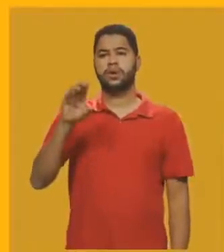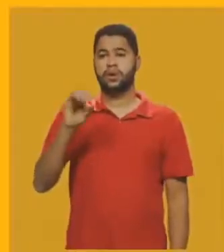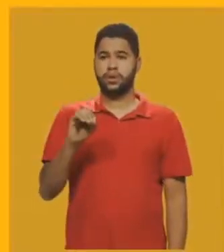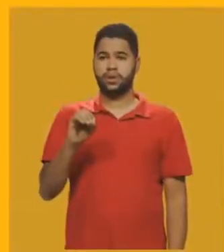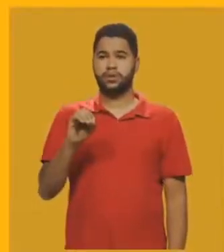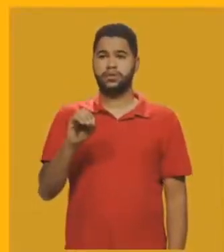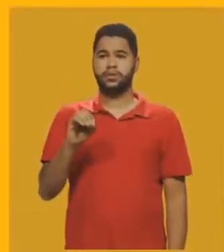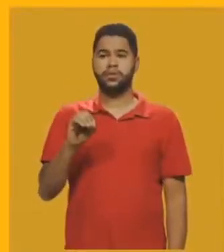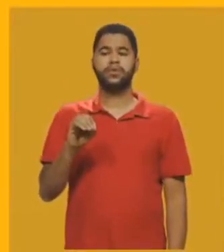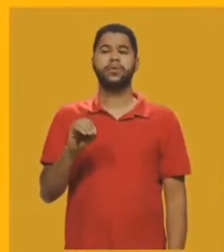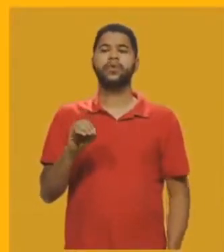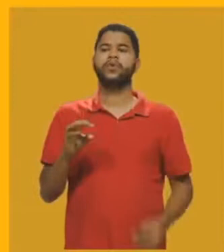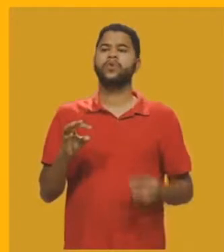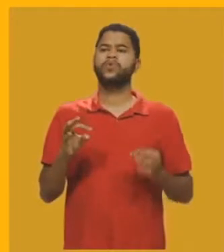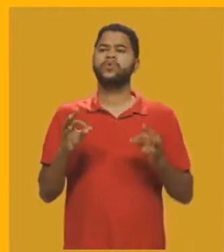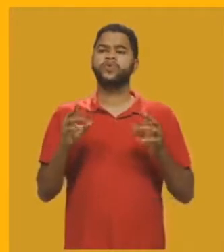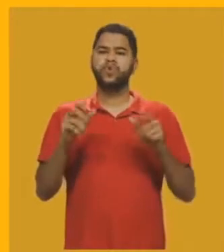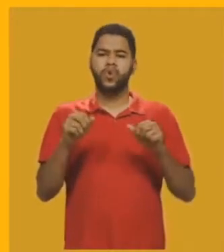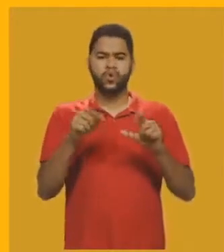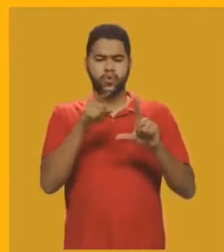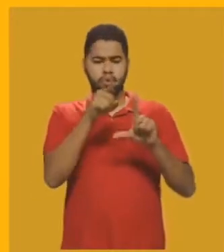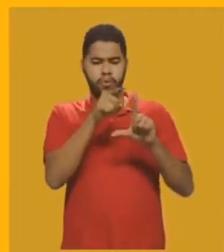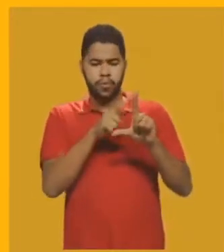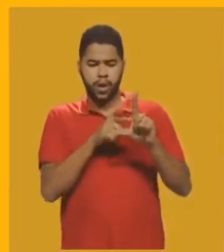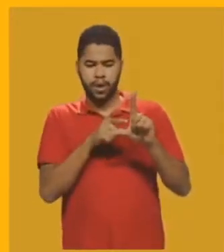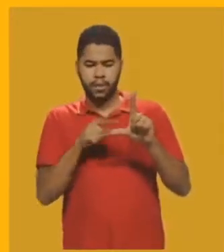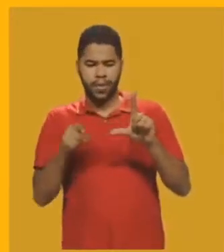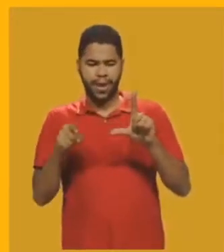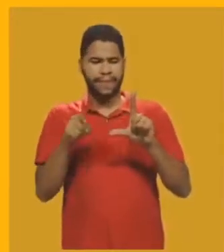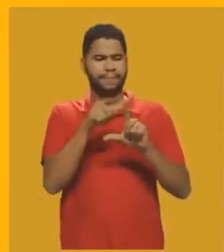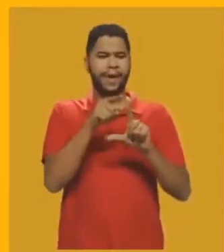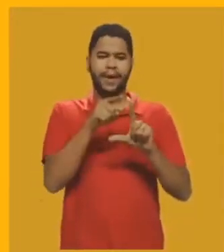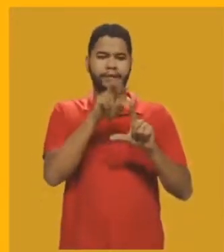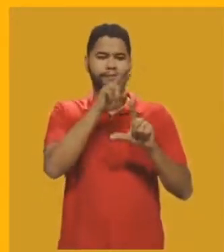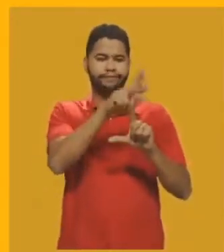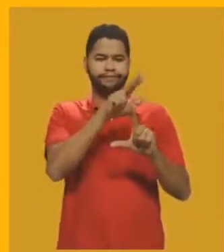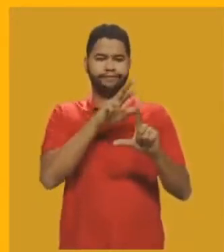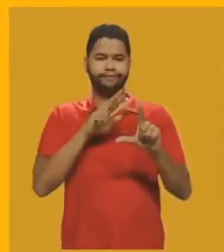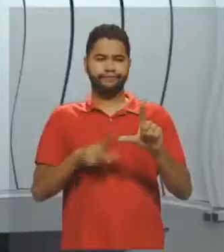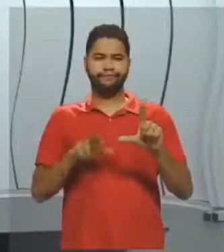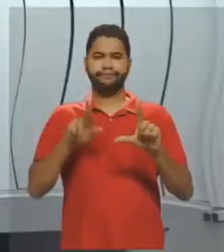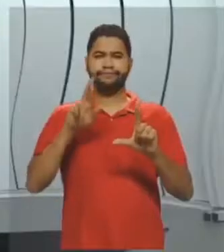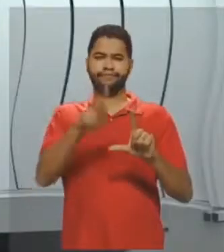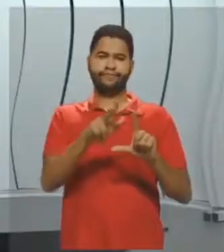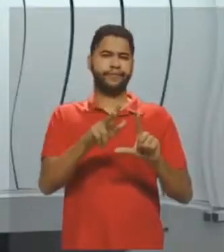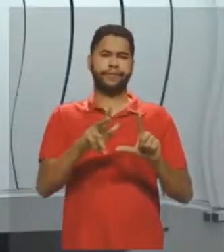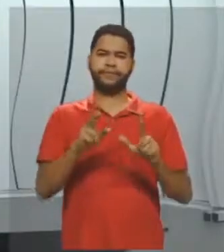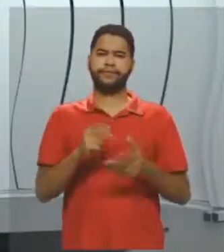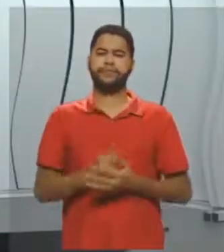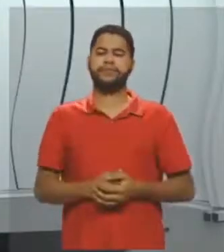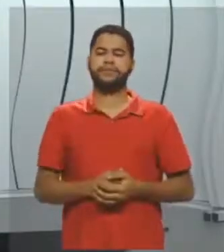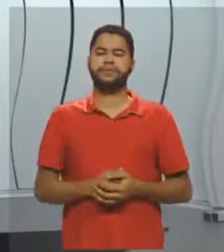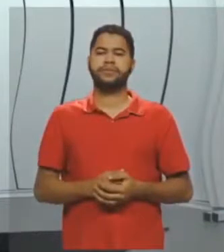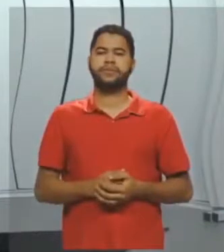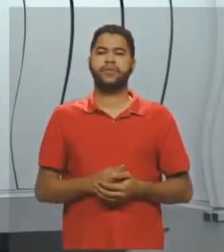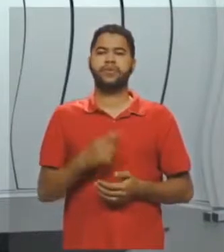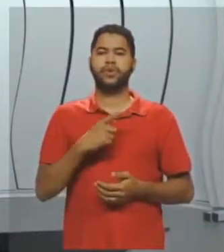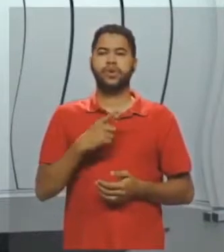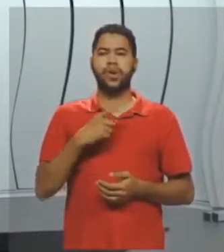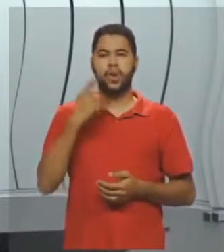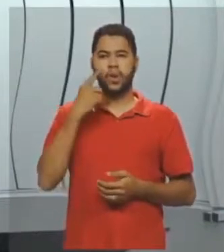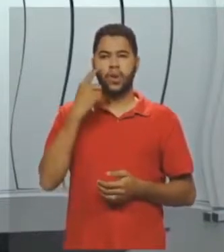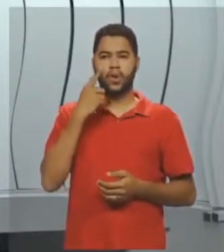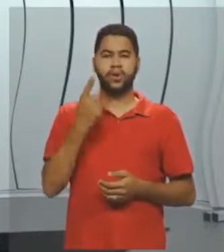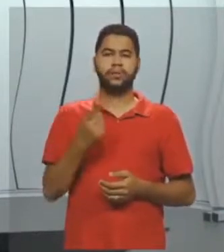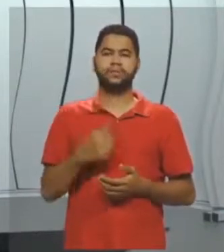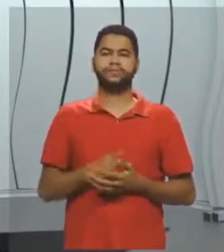Escaleno, todos os lados têm medidas diferentes, então, nenhum é igual mais, né? Então, se eu tenho esse lado